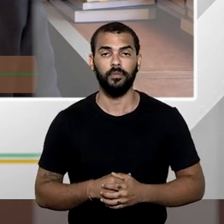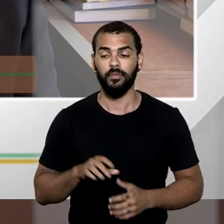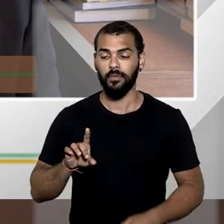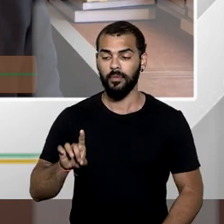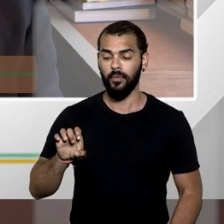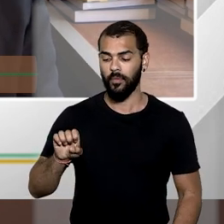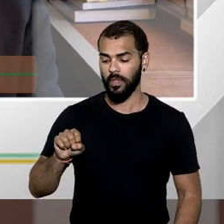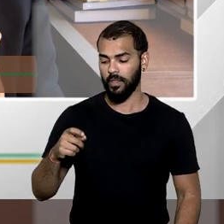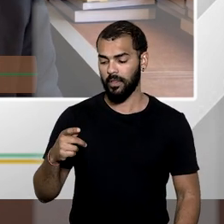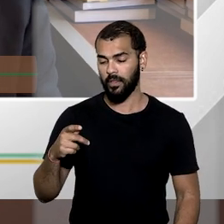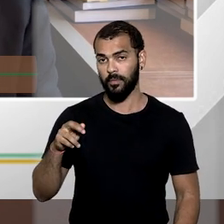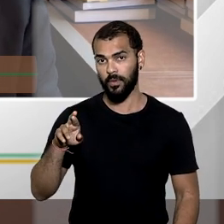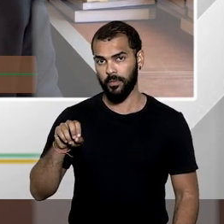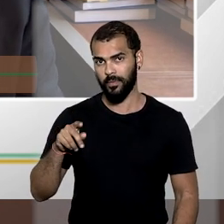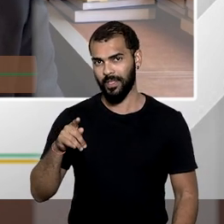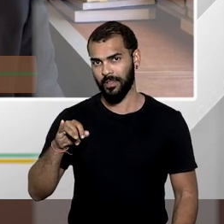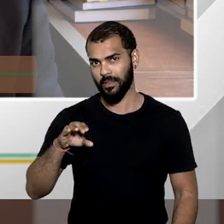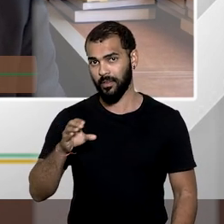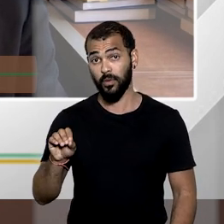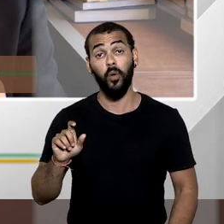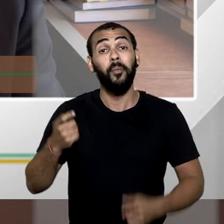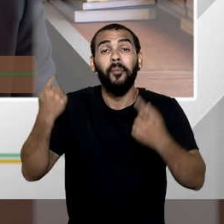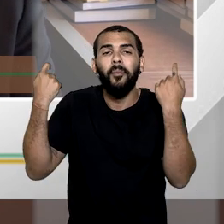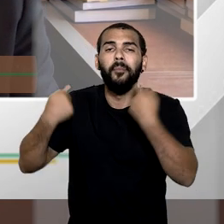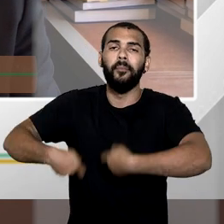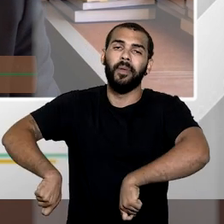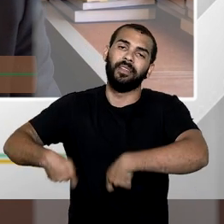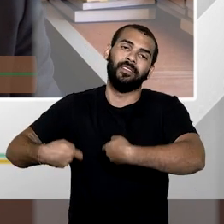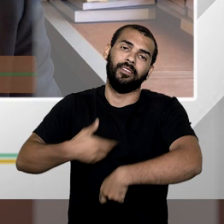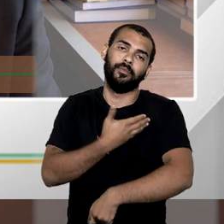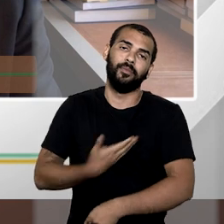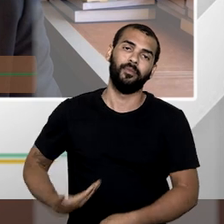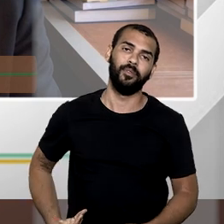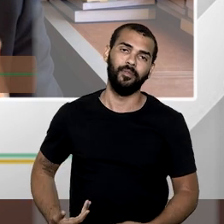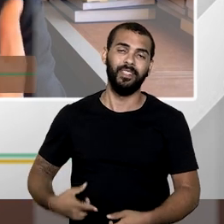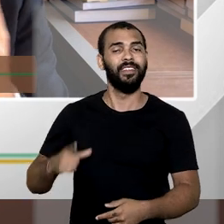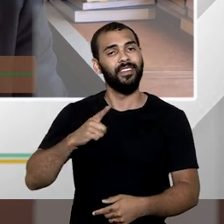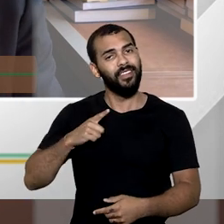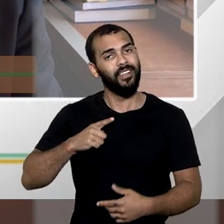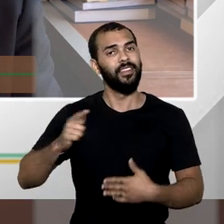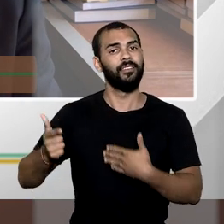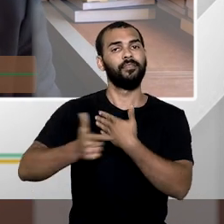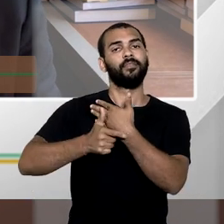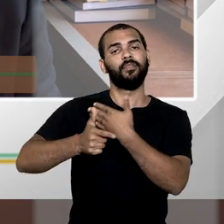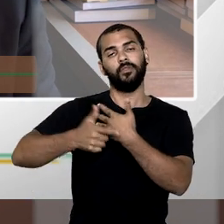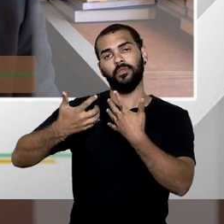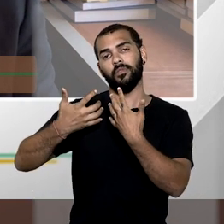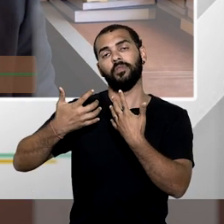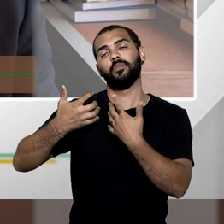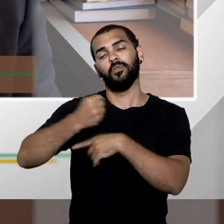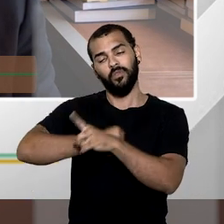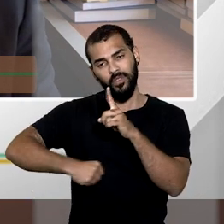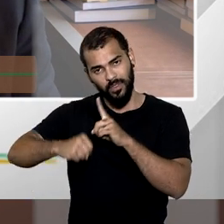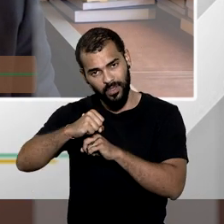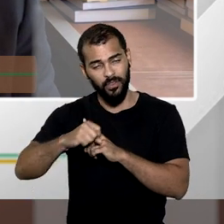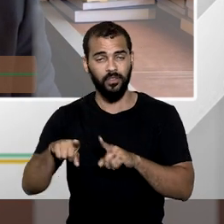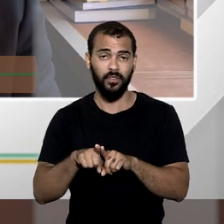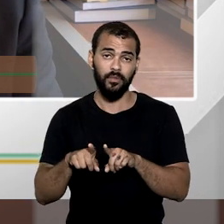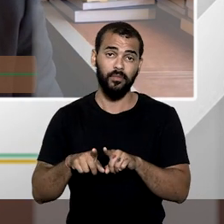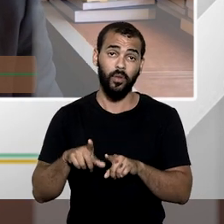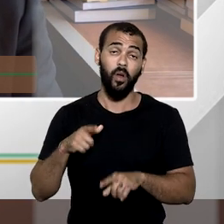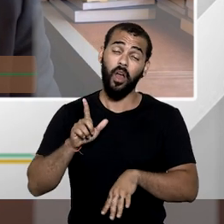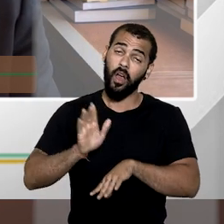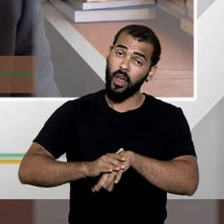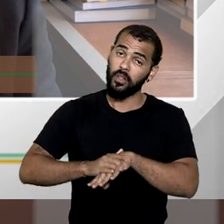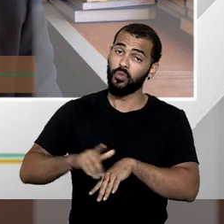envolve necessidade pública, utilidade pública, destinação social, uma escolha da entidade pública.